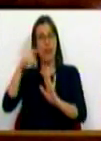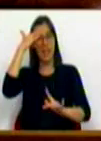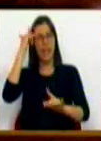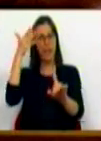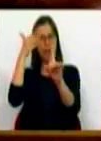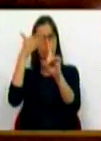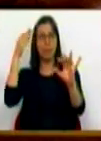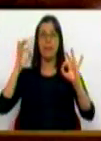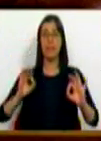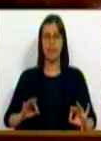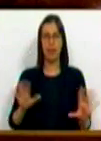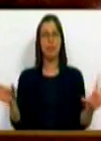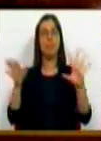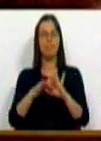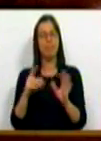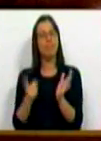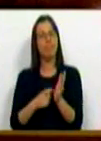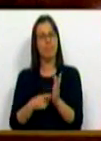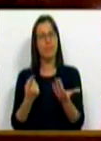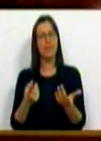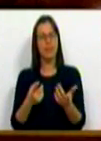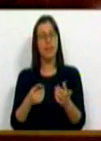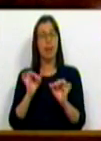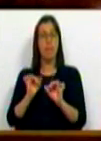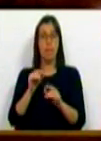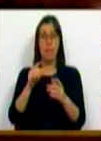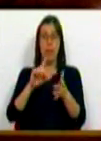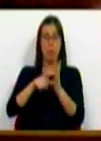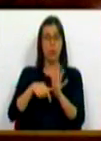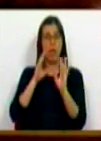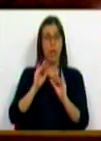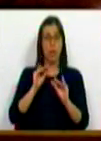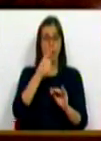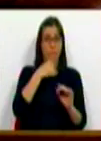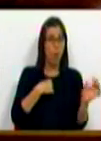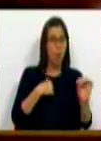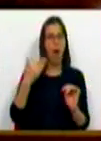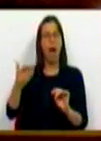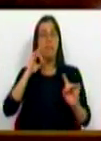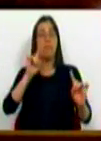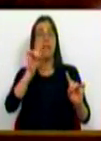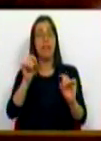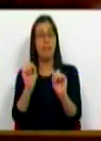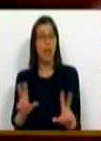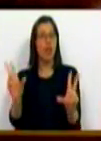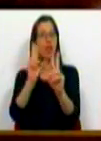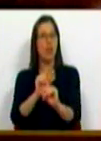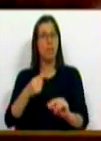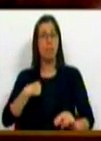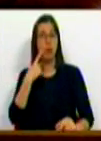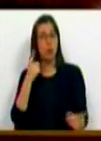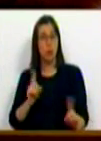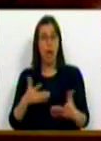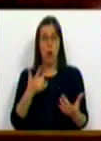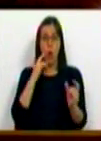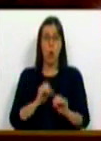ideias concretas, que correspondam a necessidades ou lacunas do seu projeto educativo, quiçá até a inovações que nós não vemos